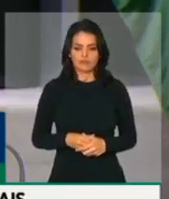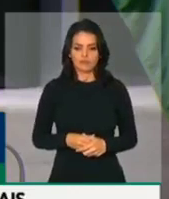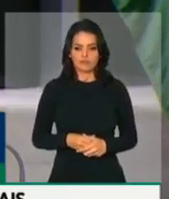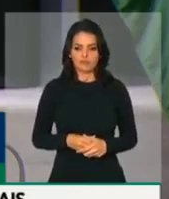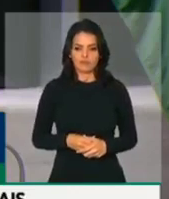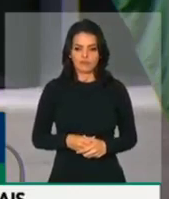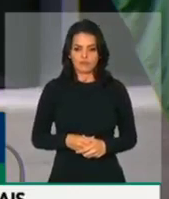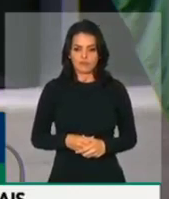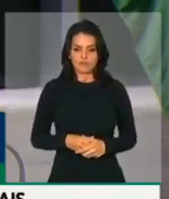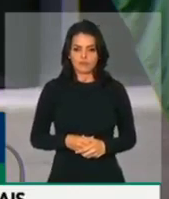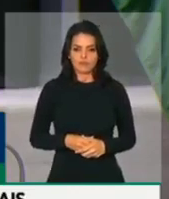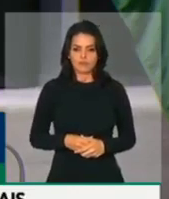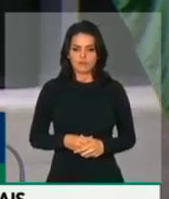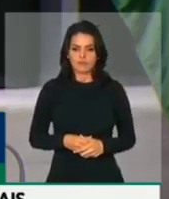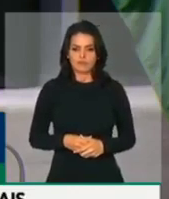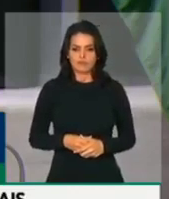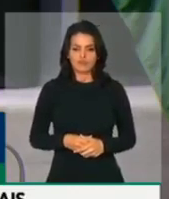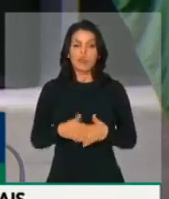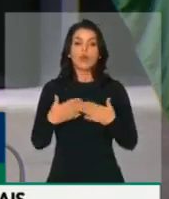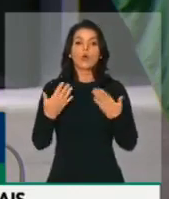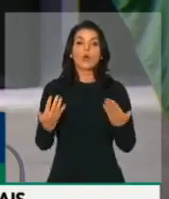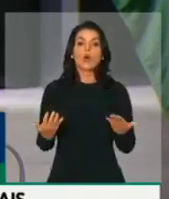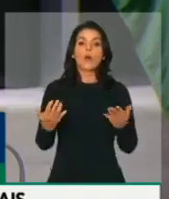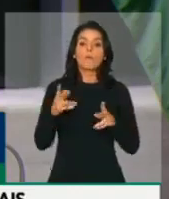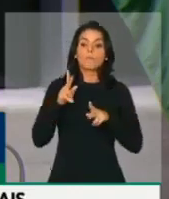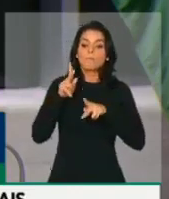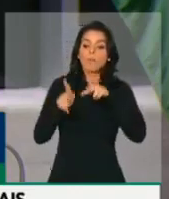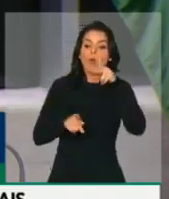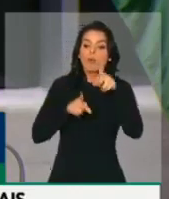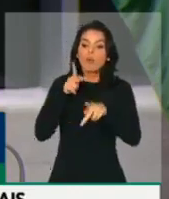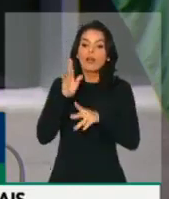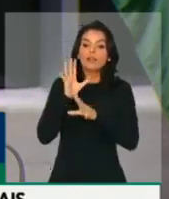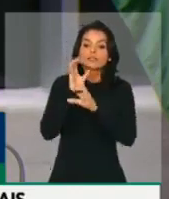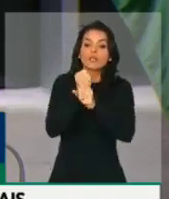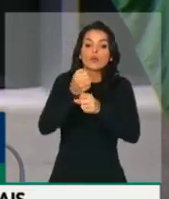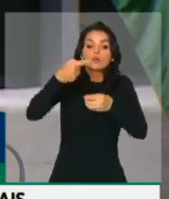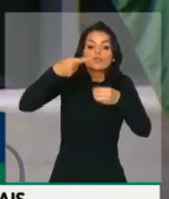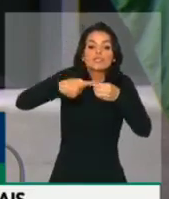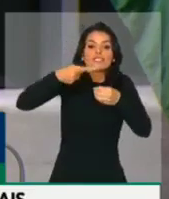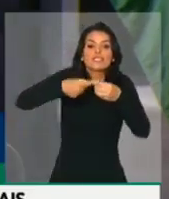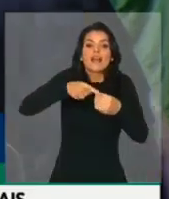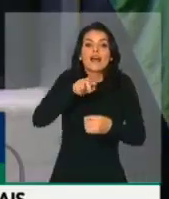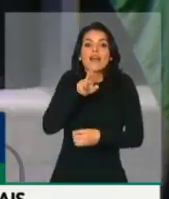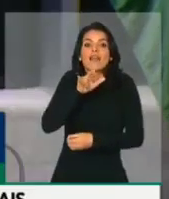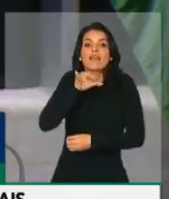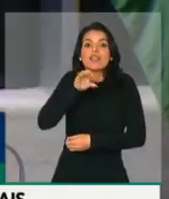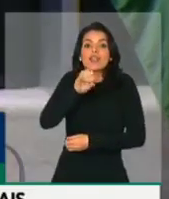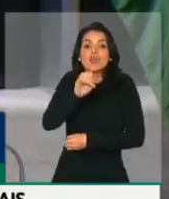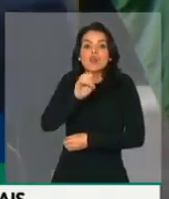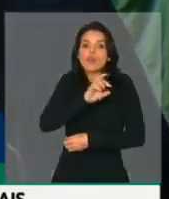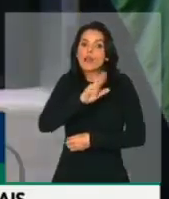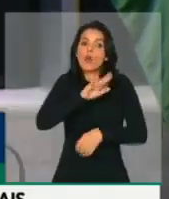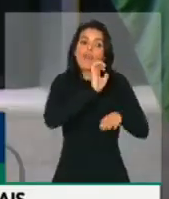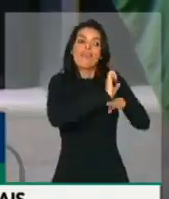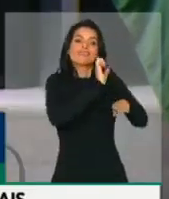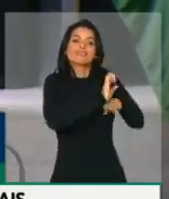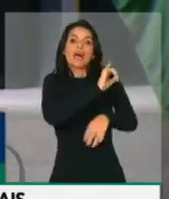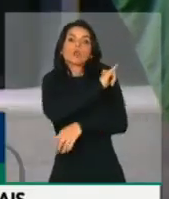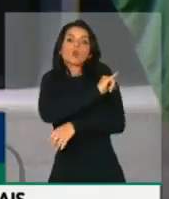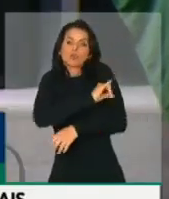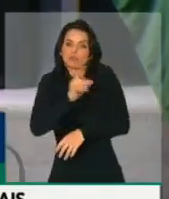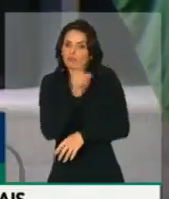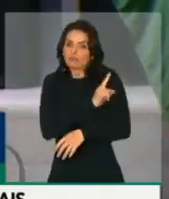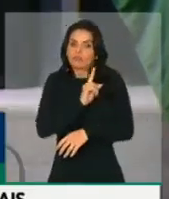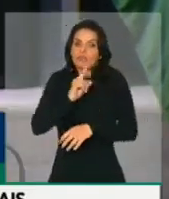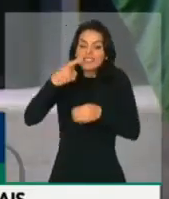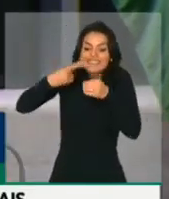Qual é a população da cidade do Rio, não é do Estado, hein? A população da cidade do Rio, deputado Bungás, que está sob